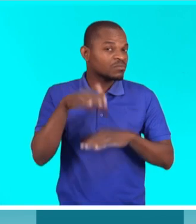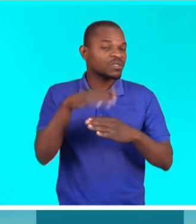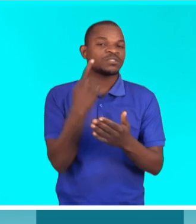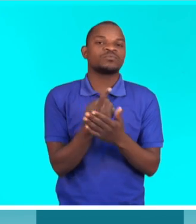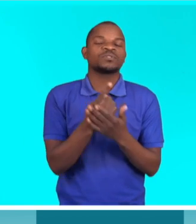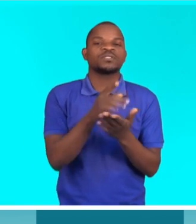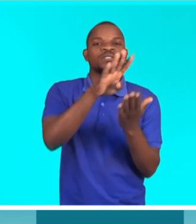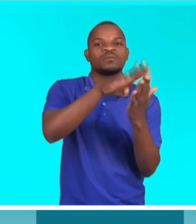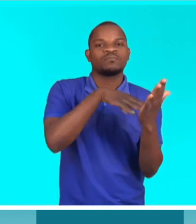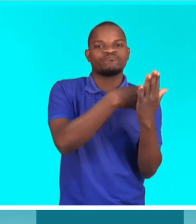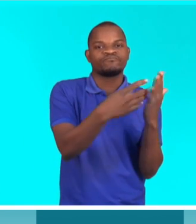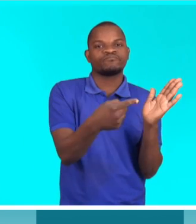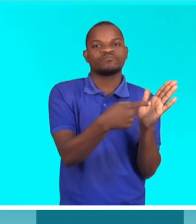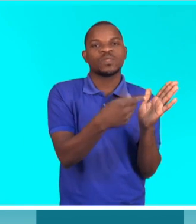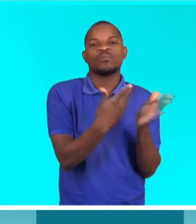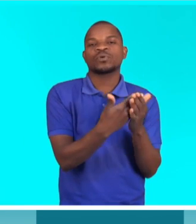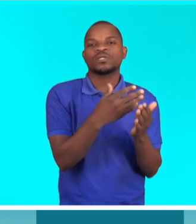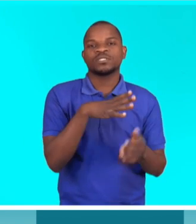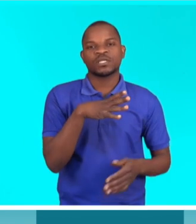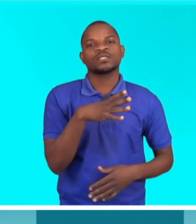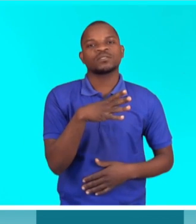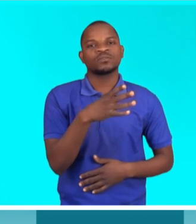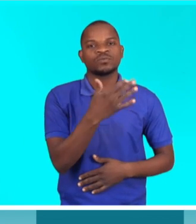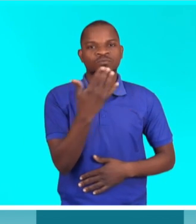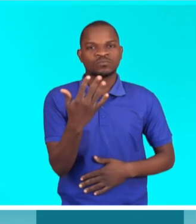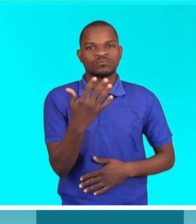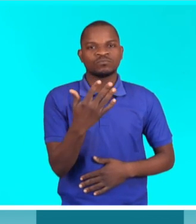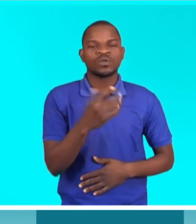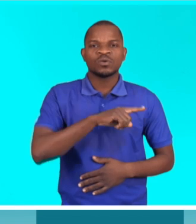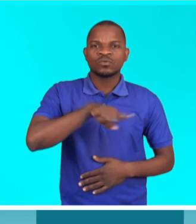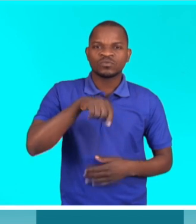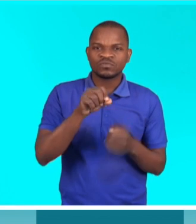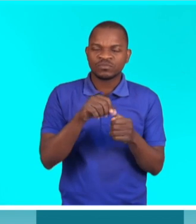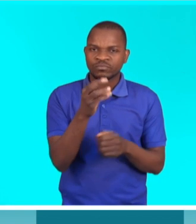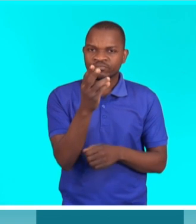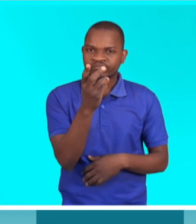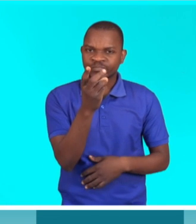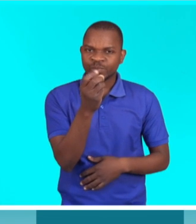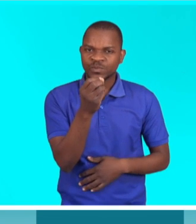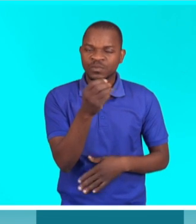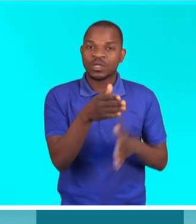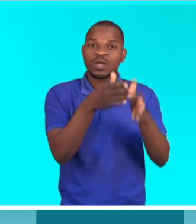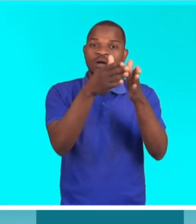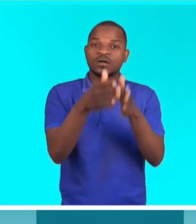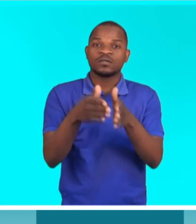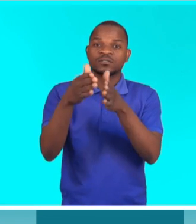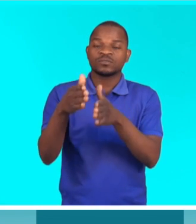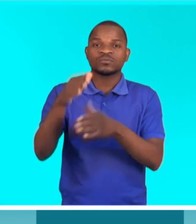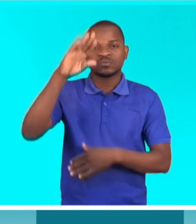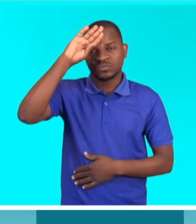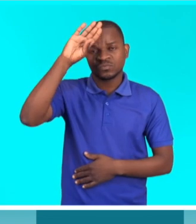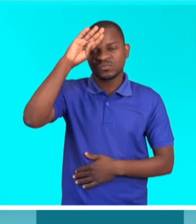vez? É através daquele número. Então, nós somamos o número de doentes